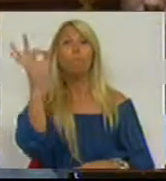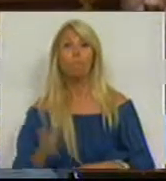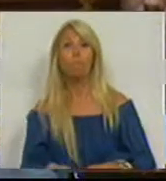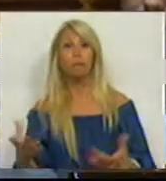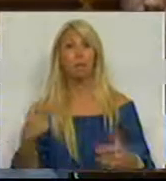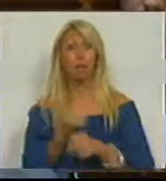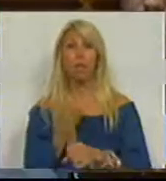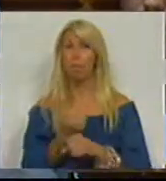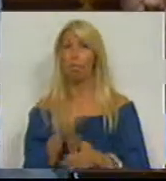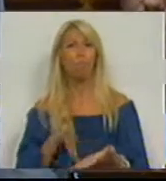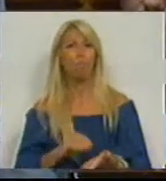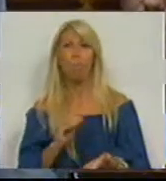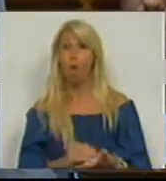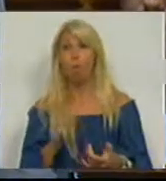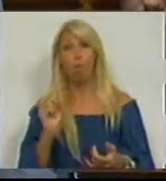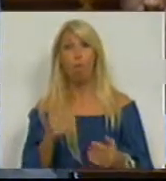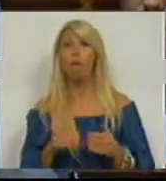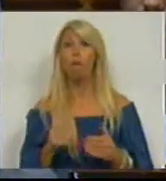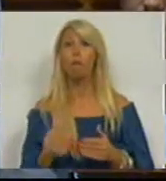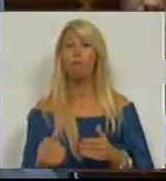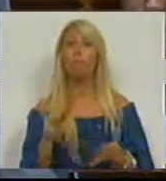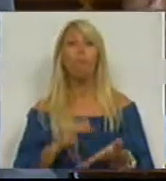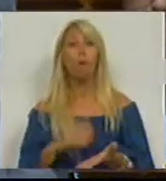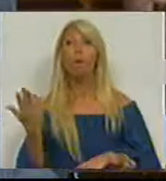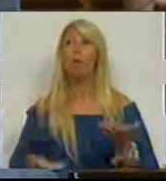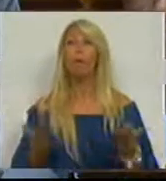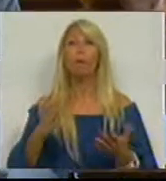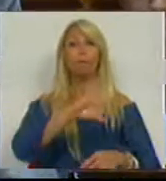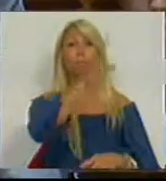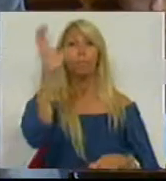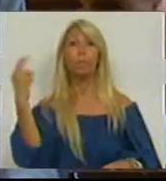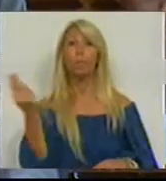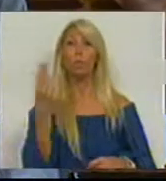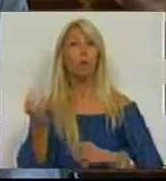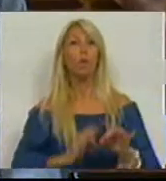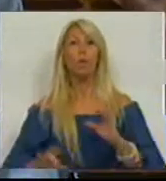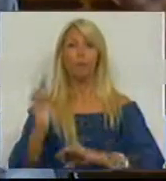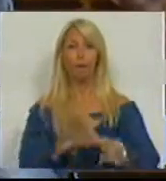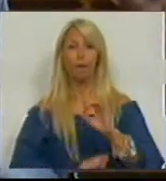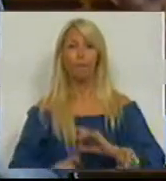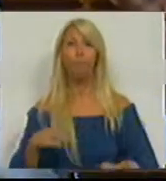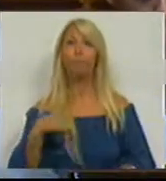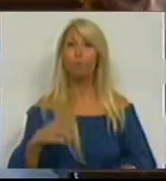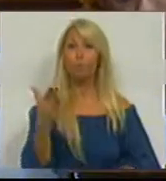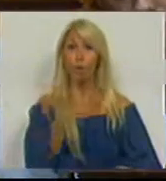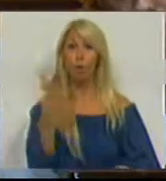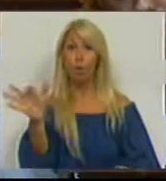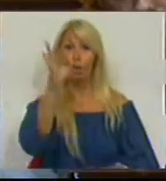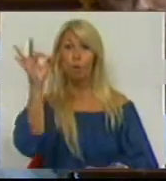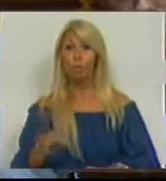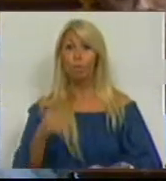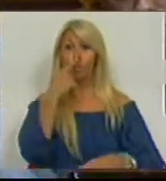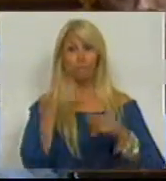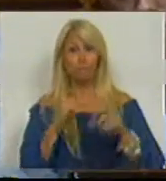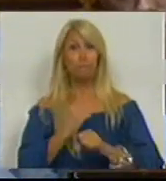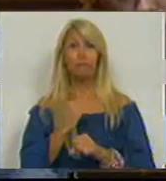pobreza do que nos países da União Europeia. Em Portugal, 11% dos trabalhadores